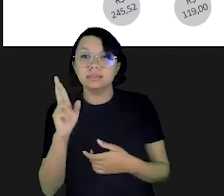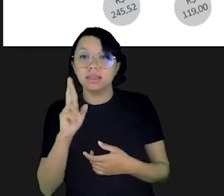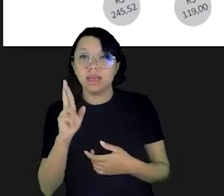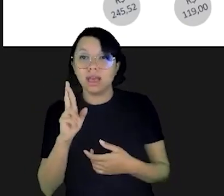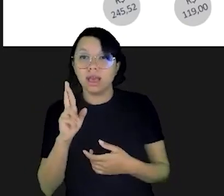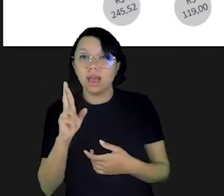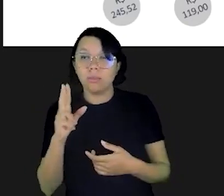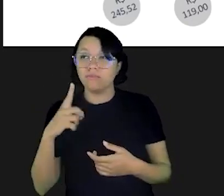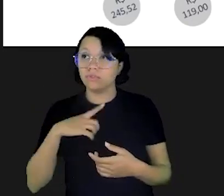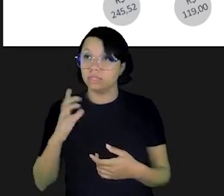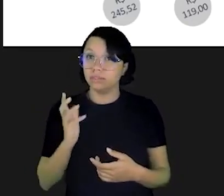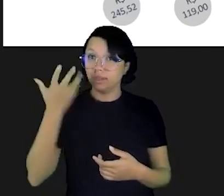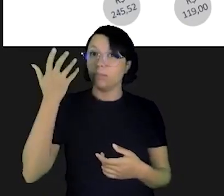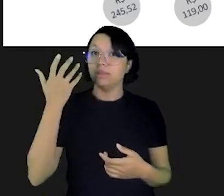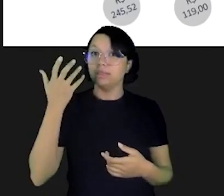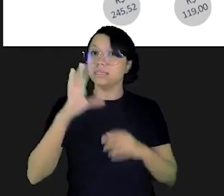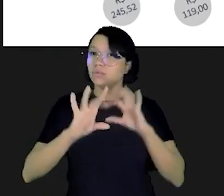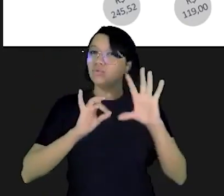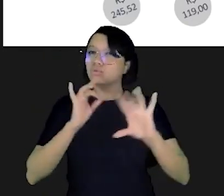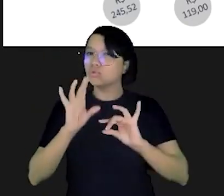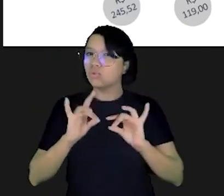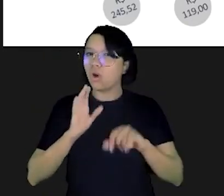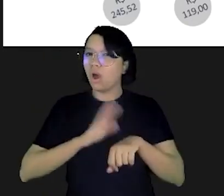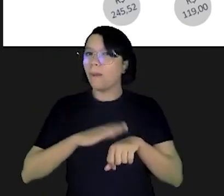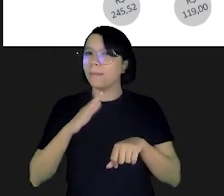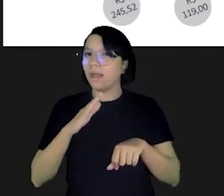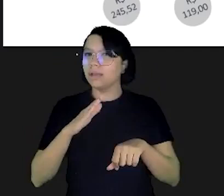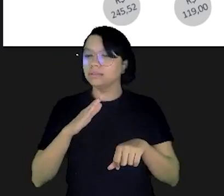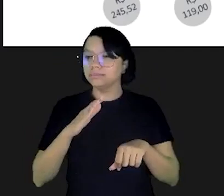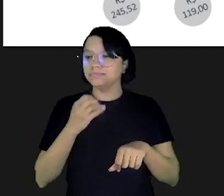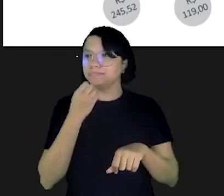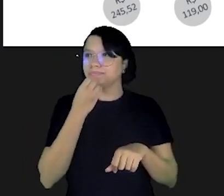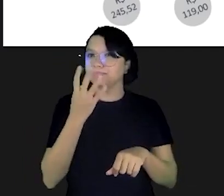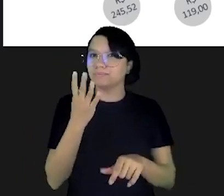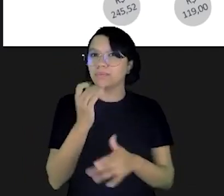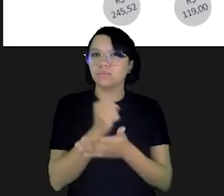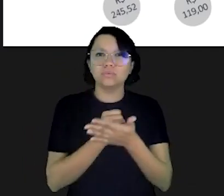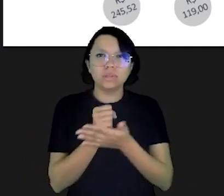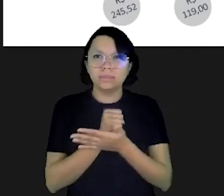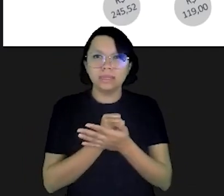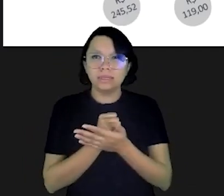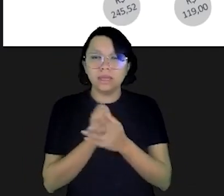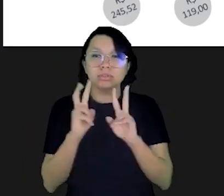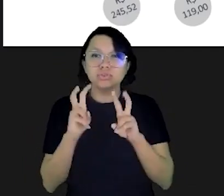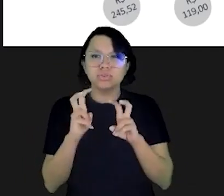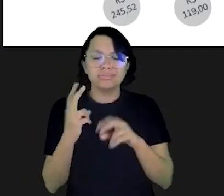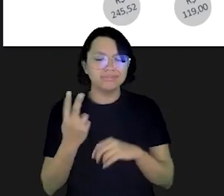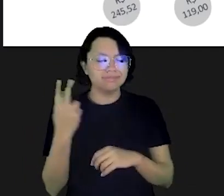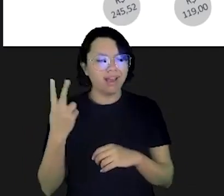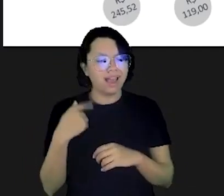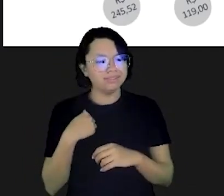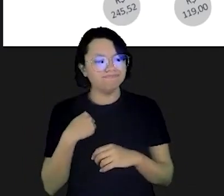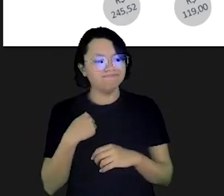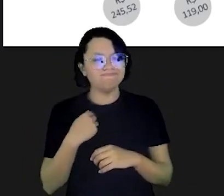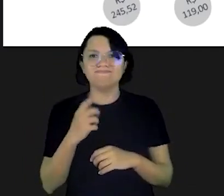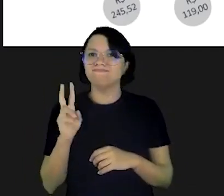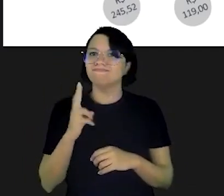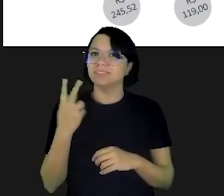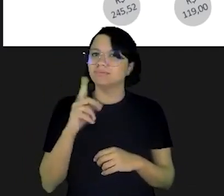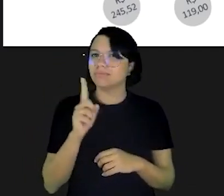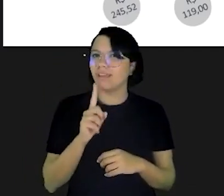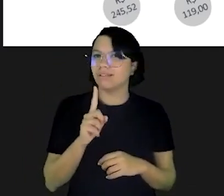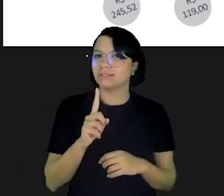acumular aquele dinheiro para que você seja capaz de tomar uma decisão mais bem embasada